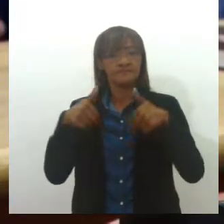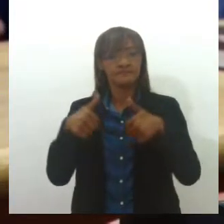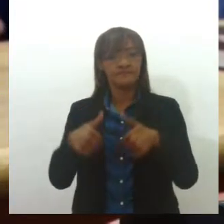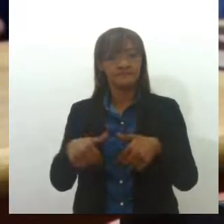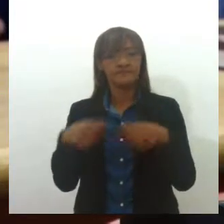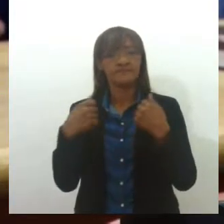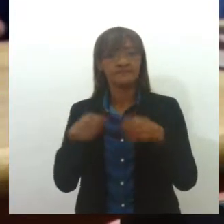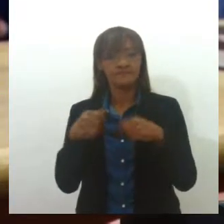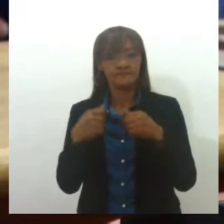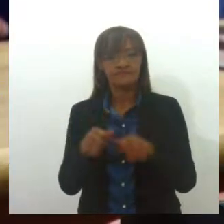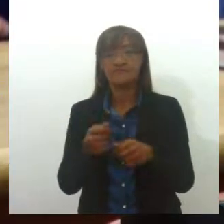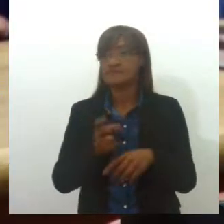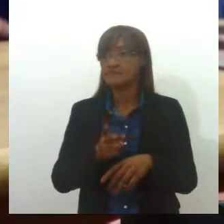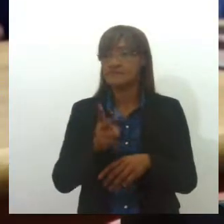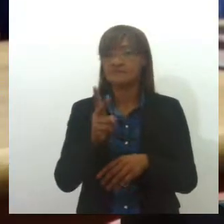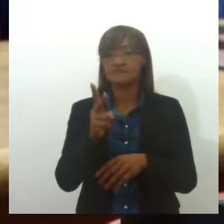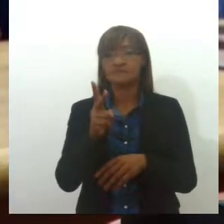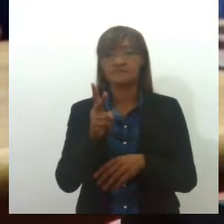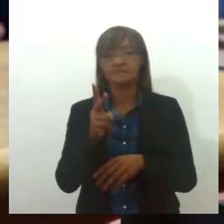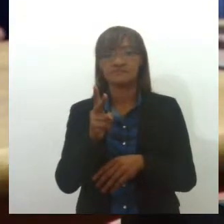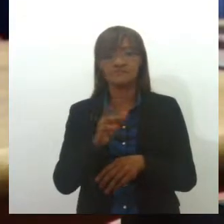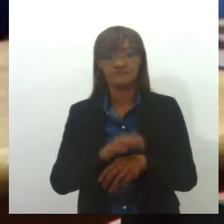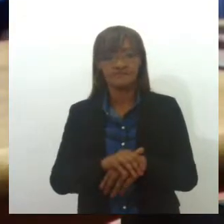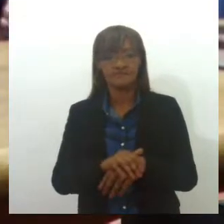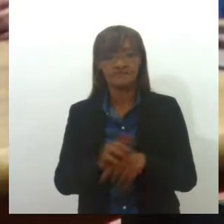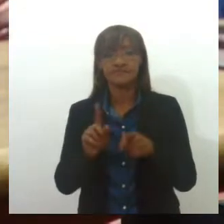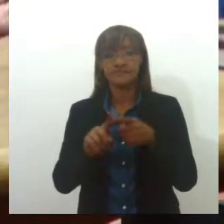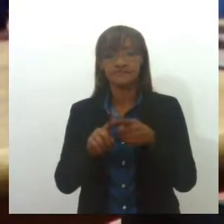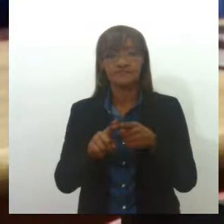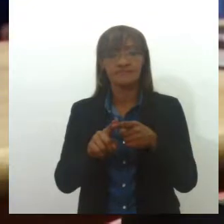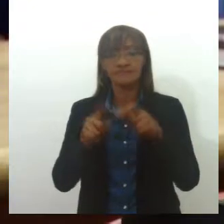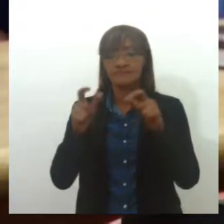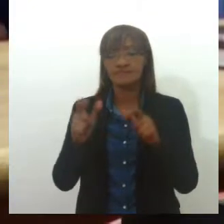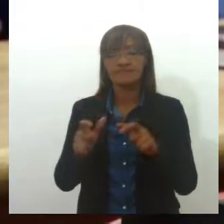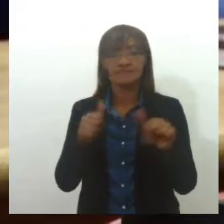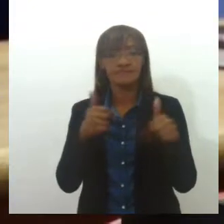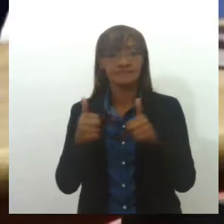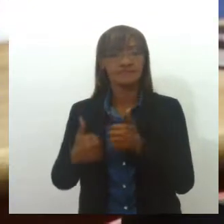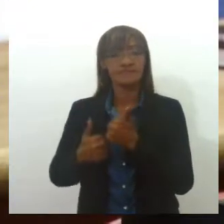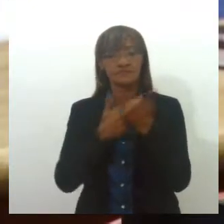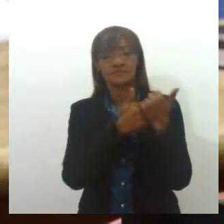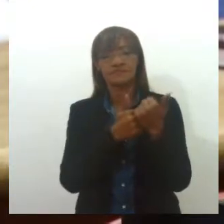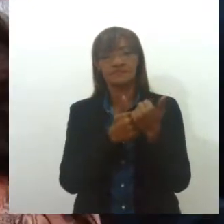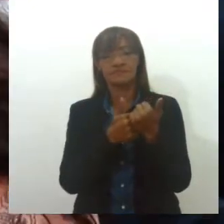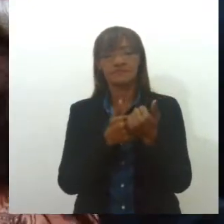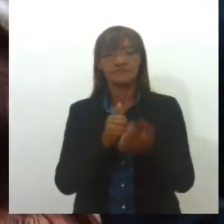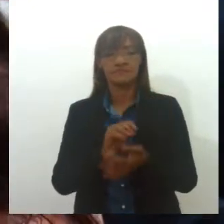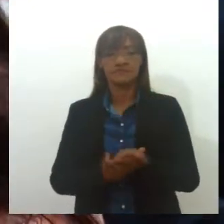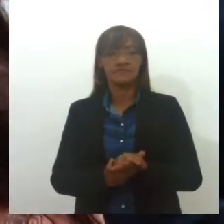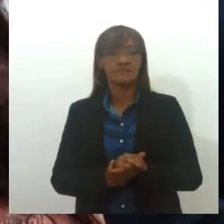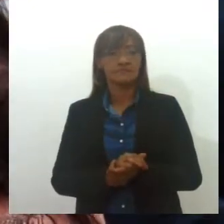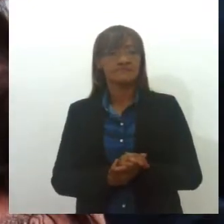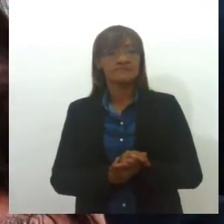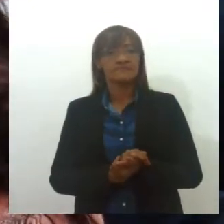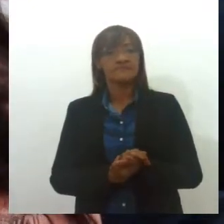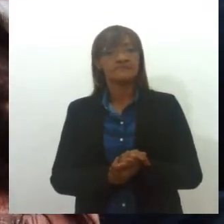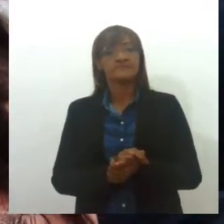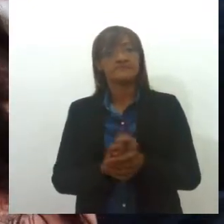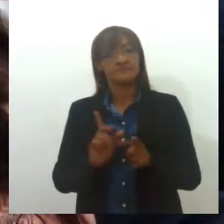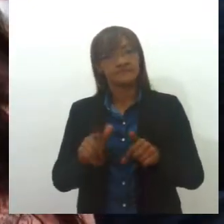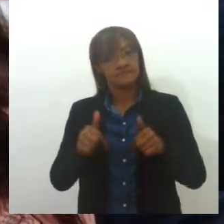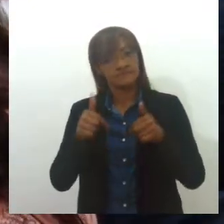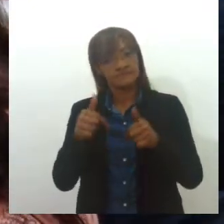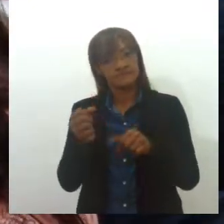constante. Ela também falou sobre um novo centro que vai atuar em favor da defesa da criança e do adolescente. É uma luta de muitos